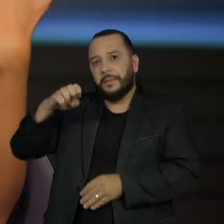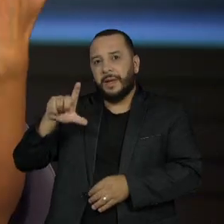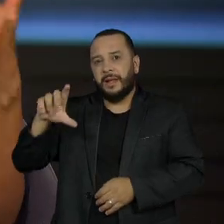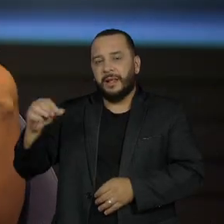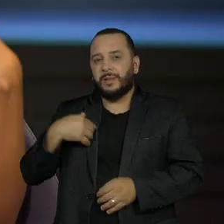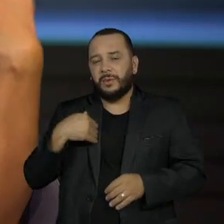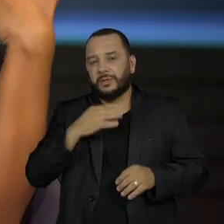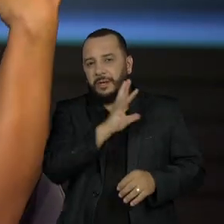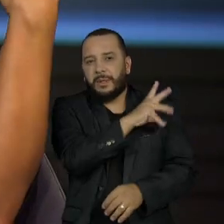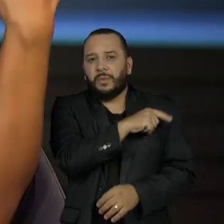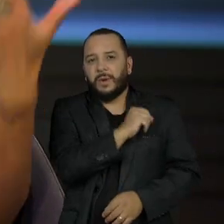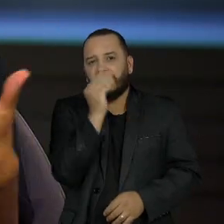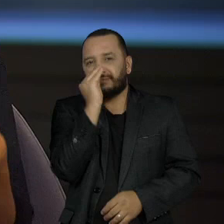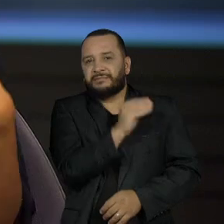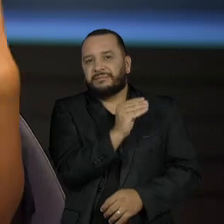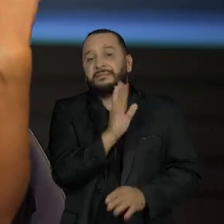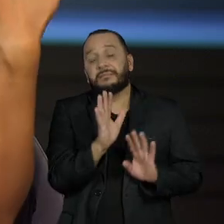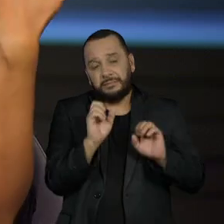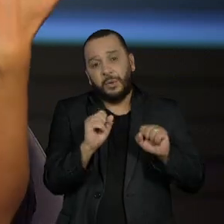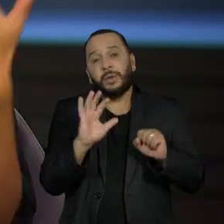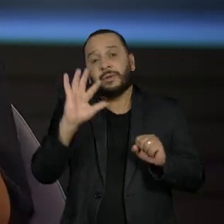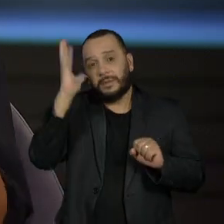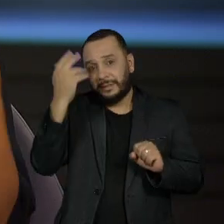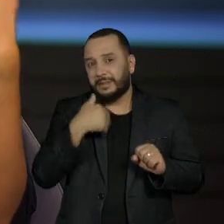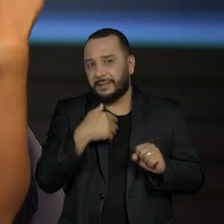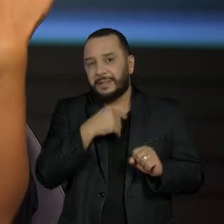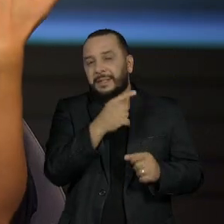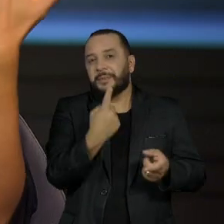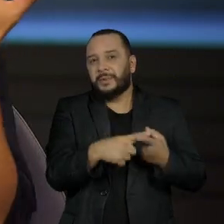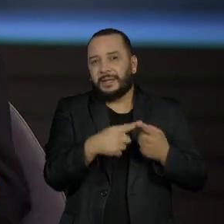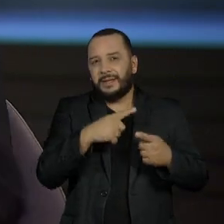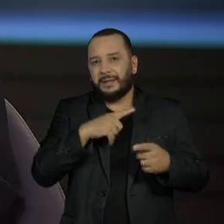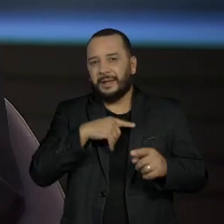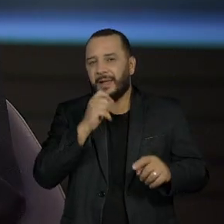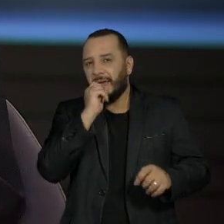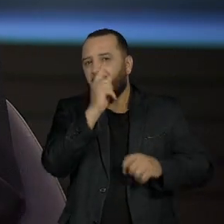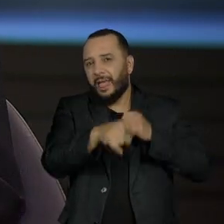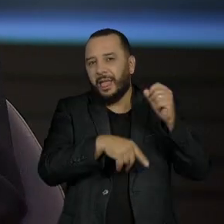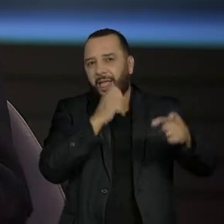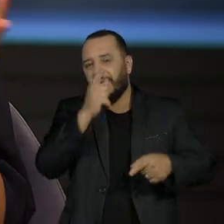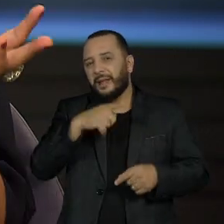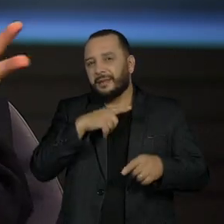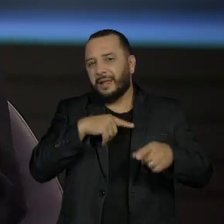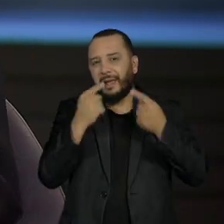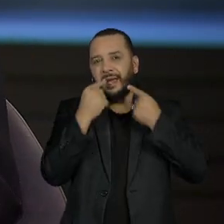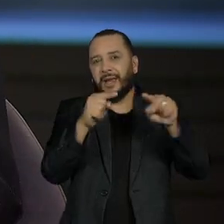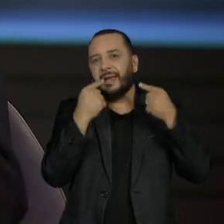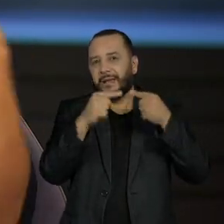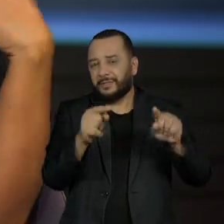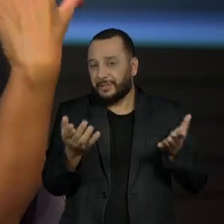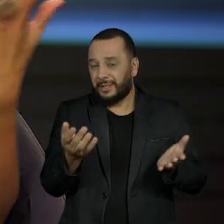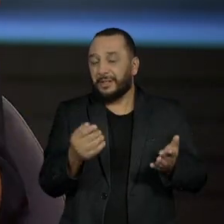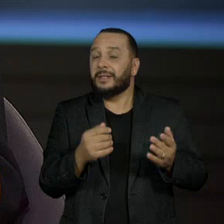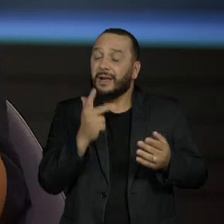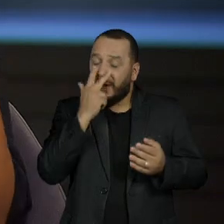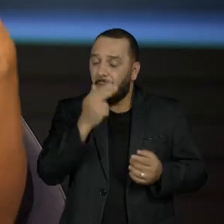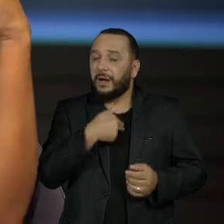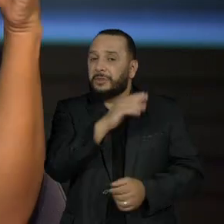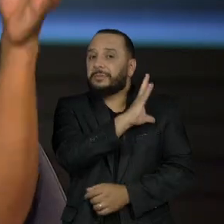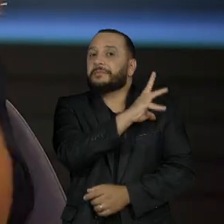vem de uma campanha ali de resistência. Resistência, resistência a muitos ataques, resistência a muitas críticas. E acho que ela pegou